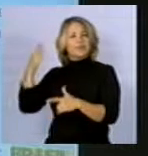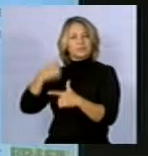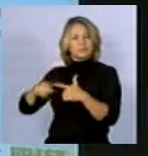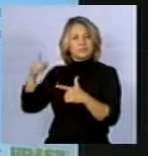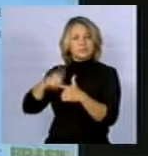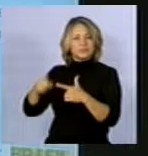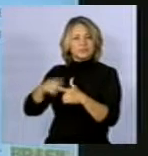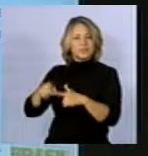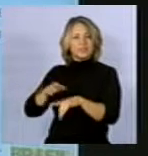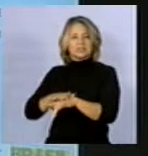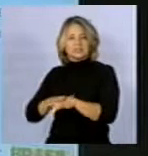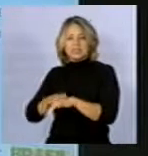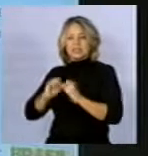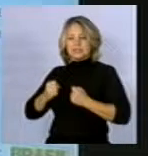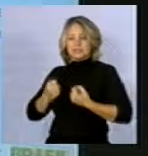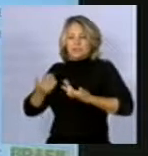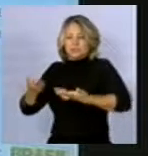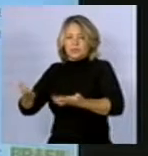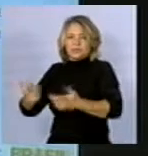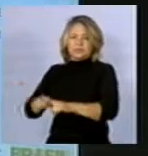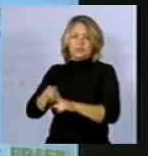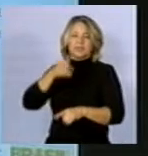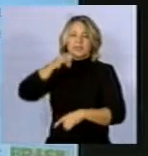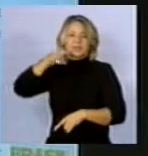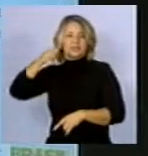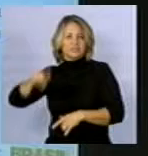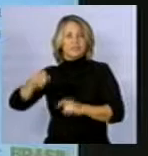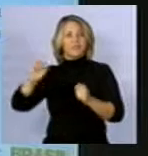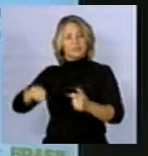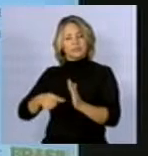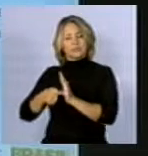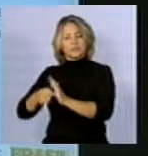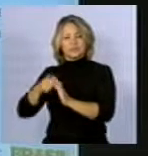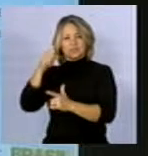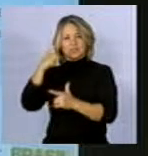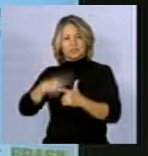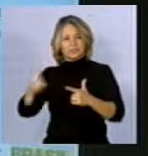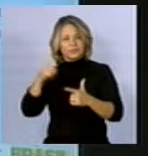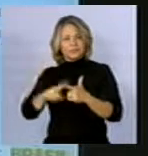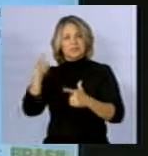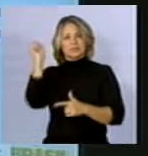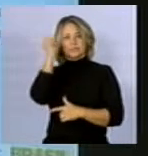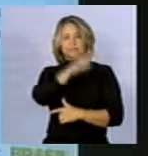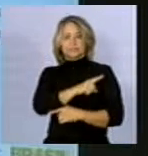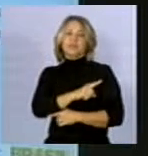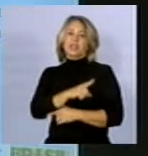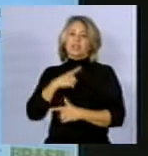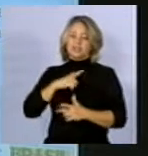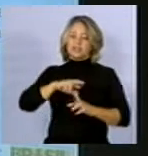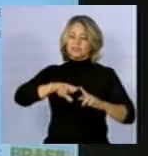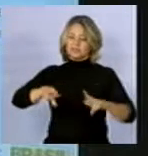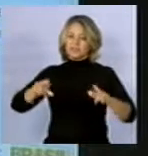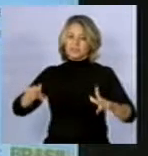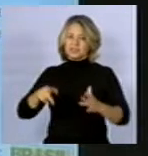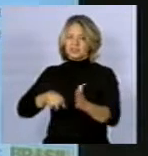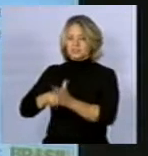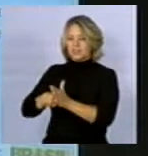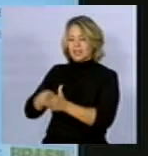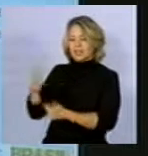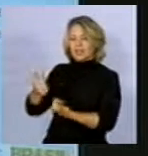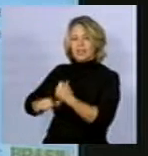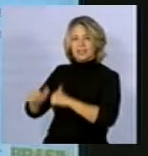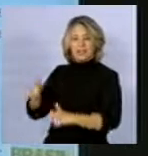de exposição, isso pode subestimar o risco. Segue em métodos de análise diferentes. Alguns estudos